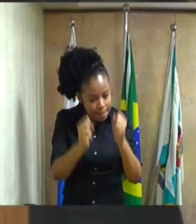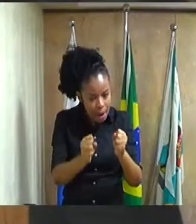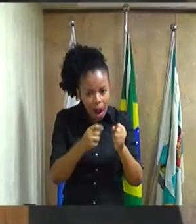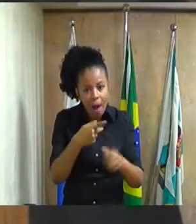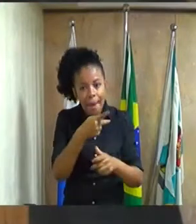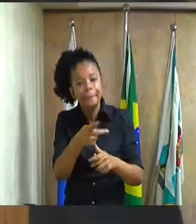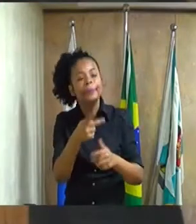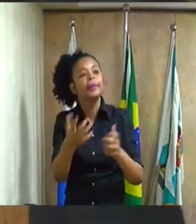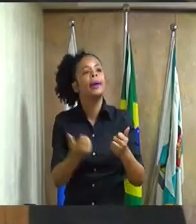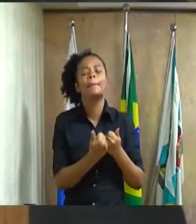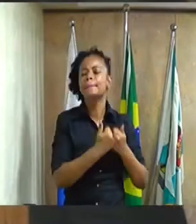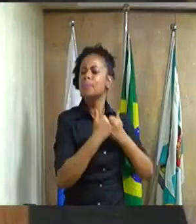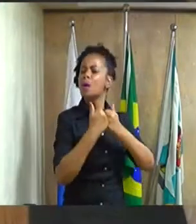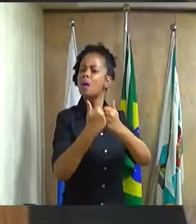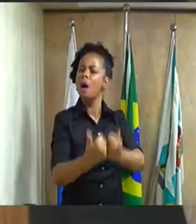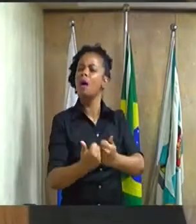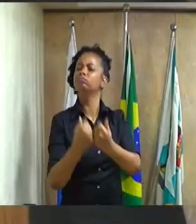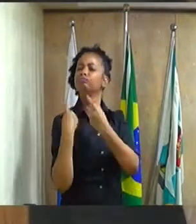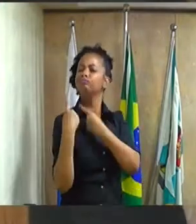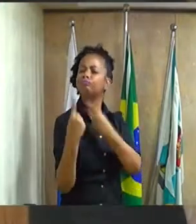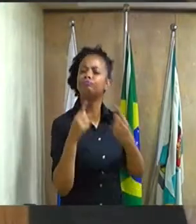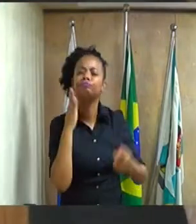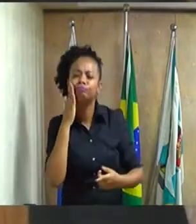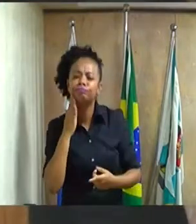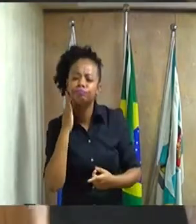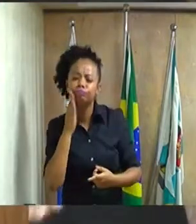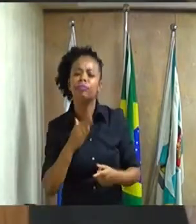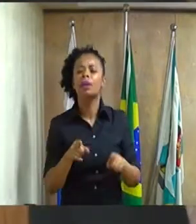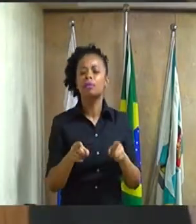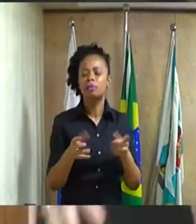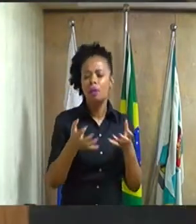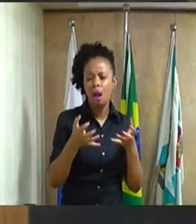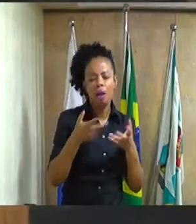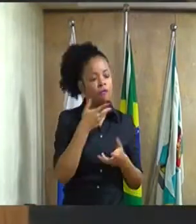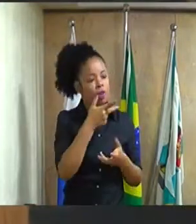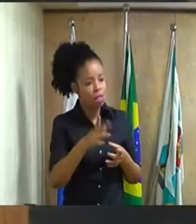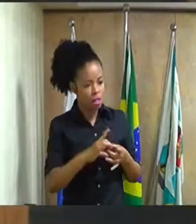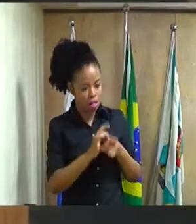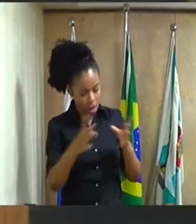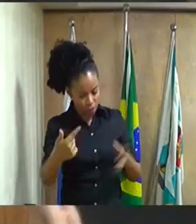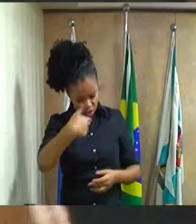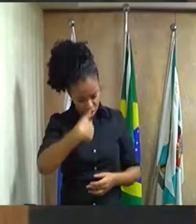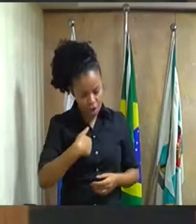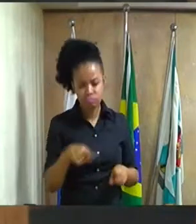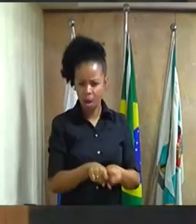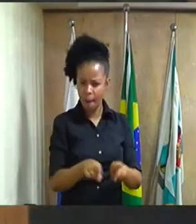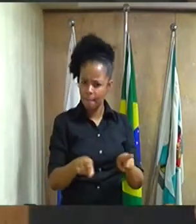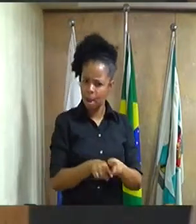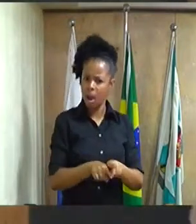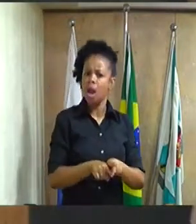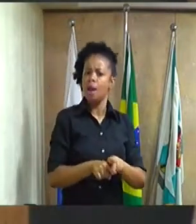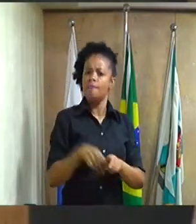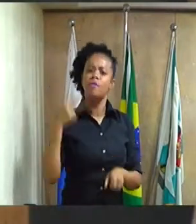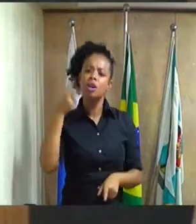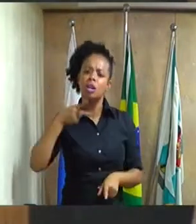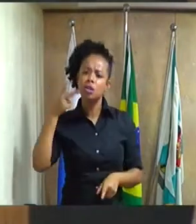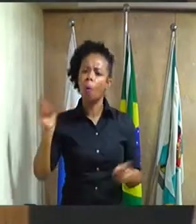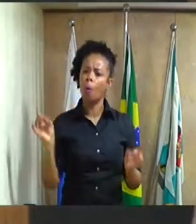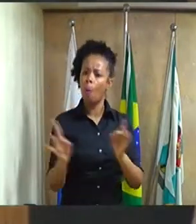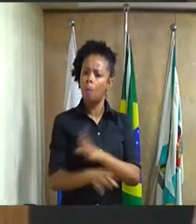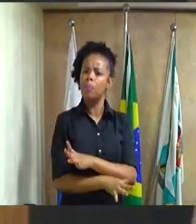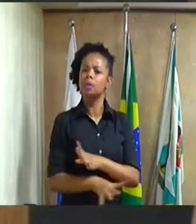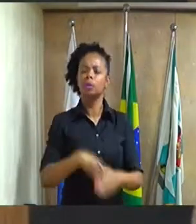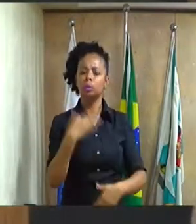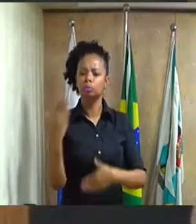corroborar com o vosso discurso. Quero aqui me pôr à disposição como vereadora para cumprir o nosso